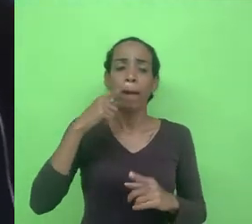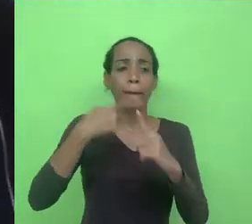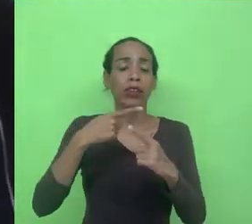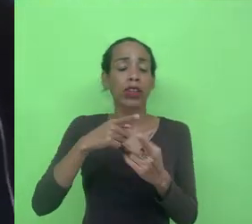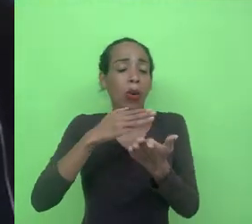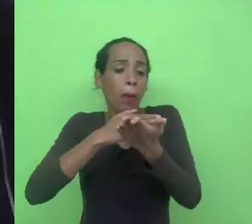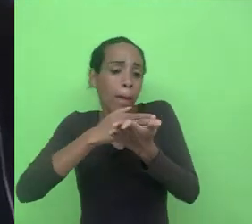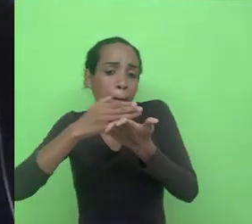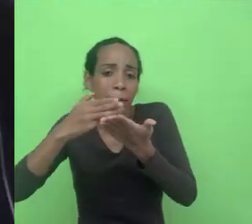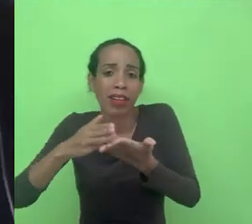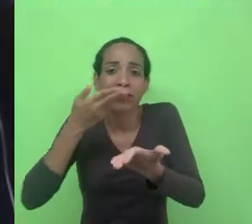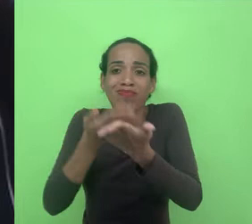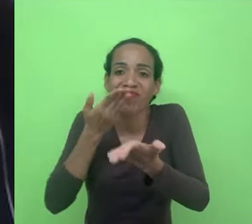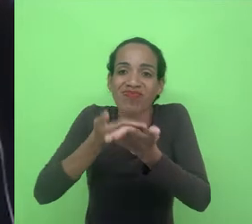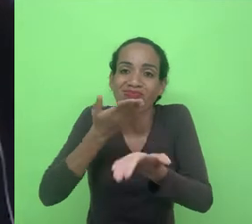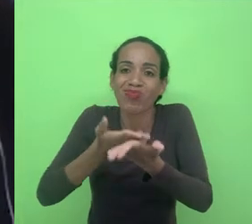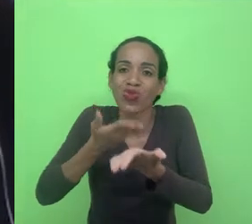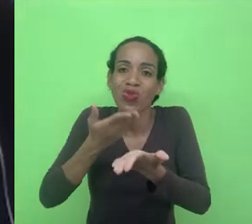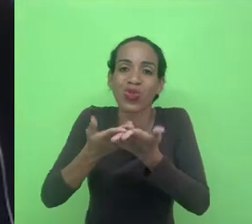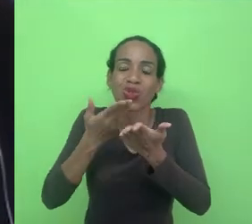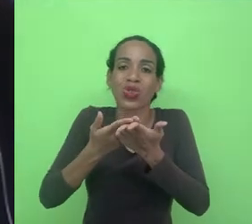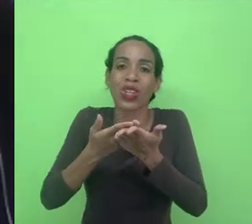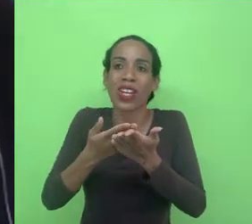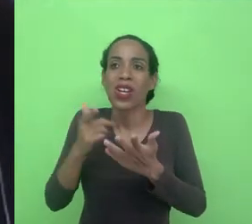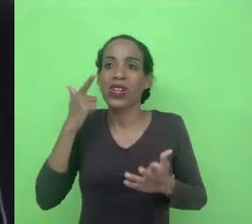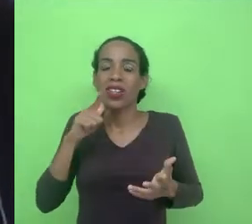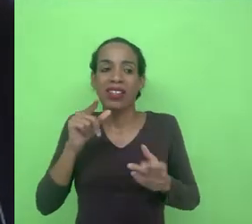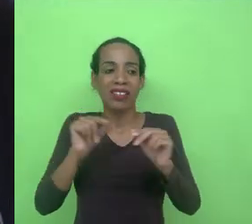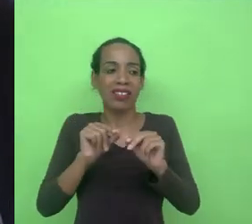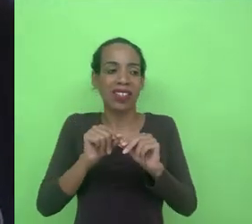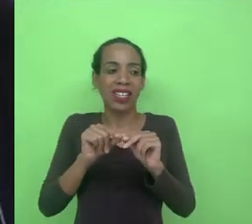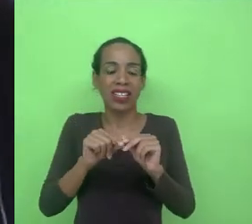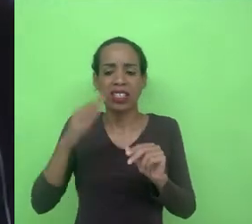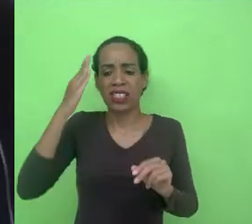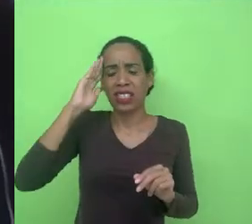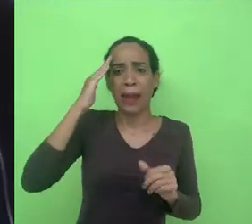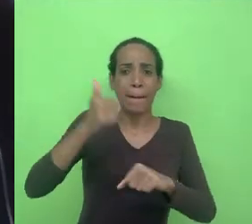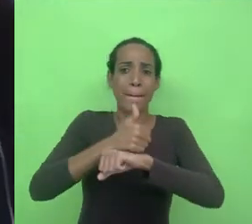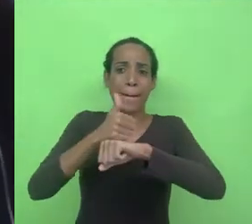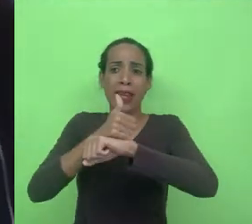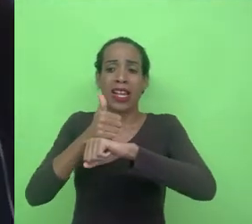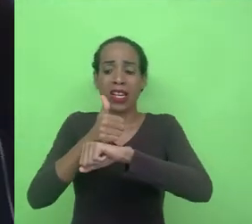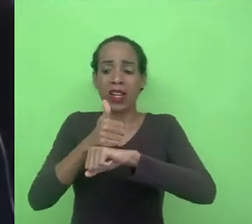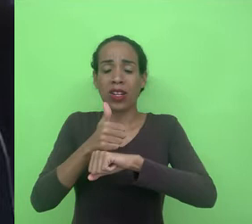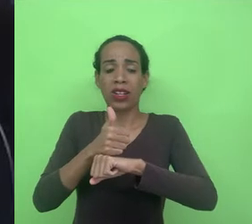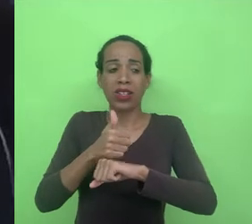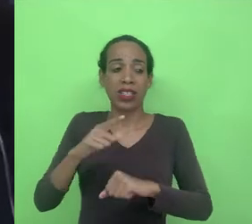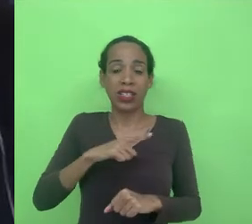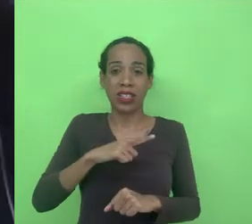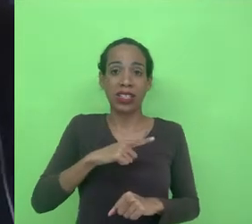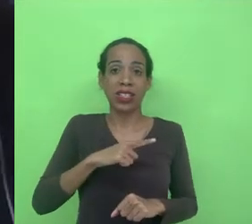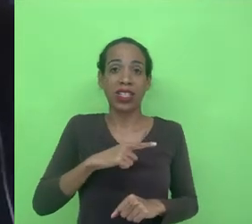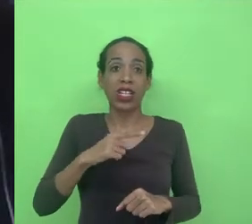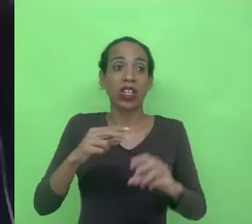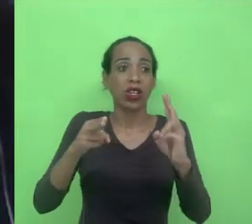para você aprimorar se você quer entender melhorar a privacidade daqueles indígenas